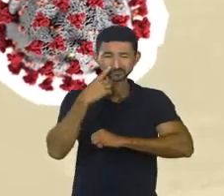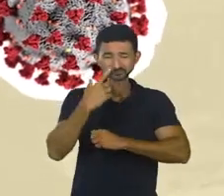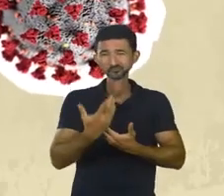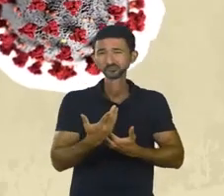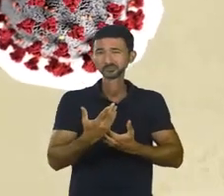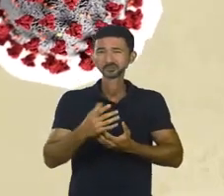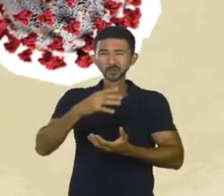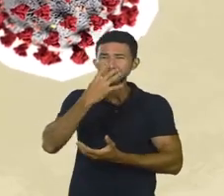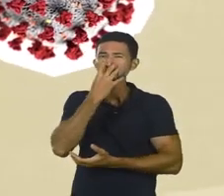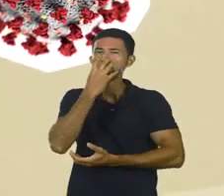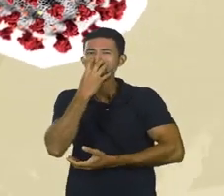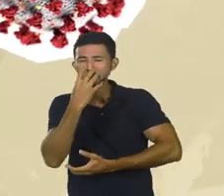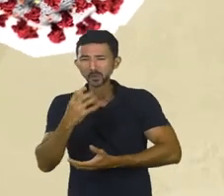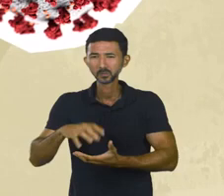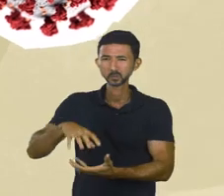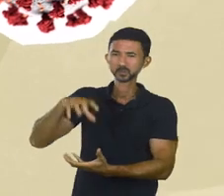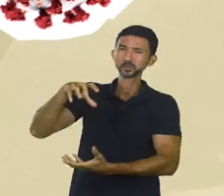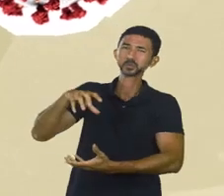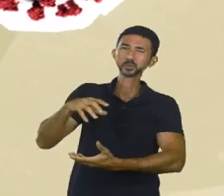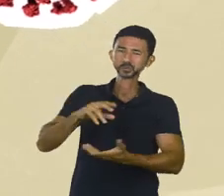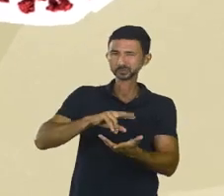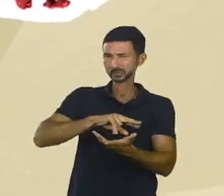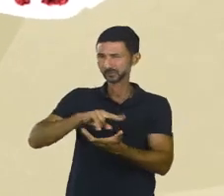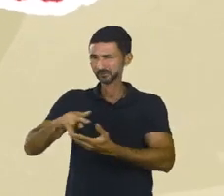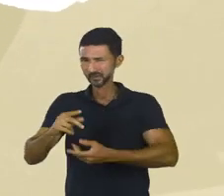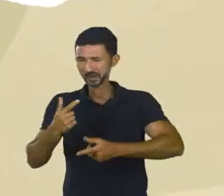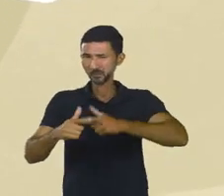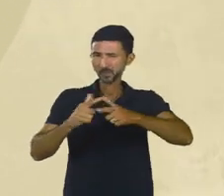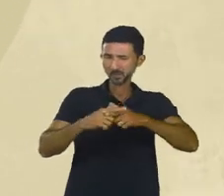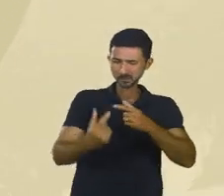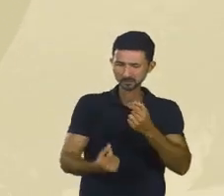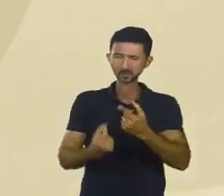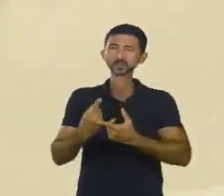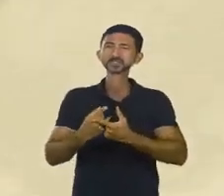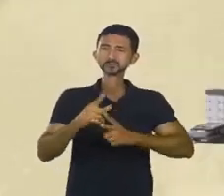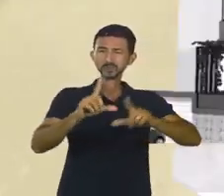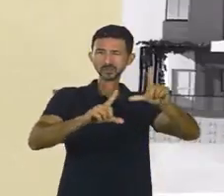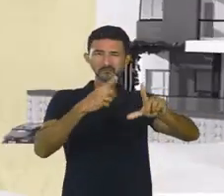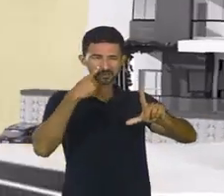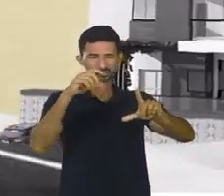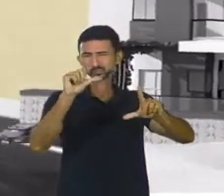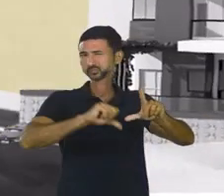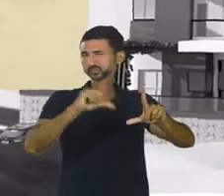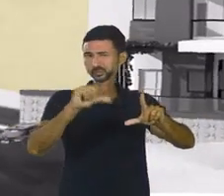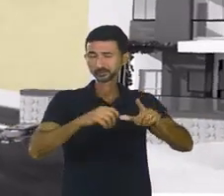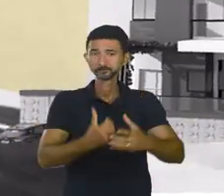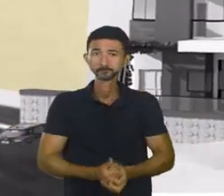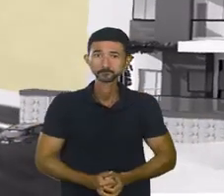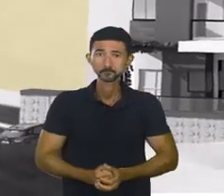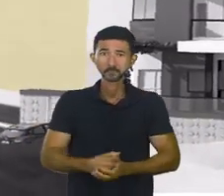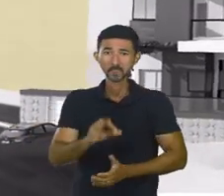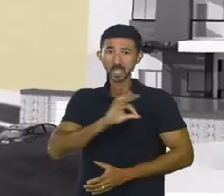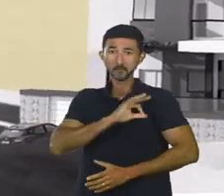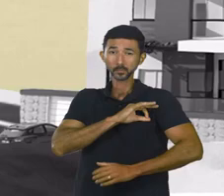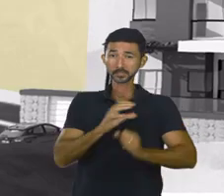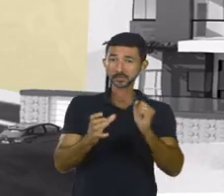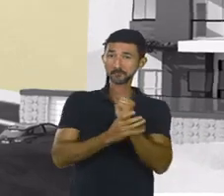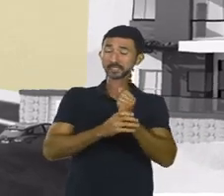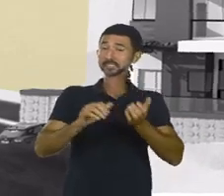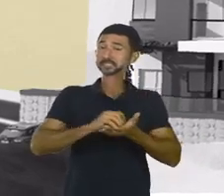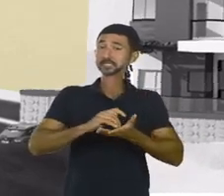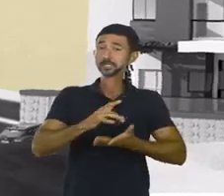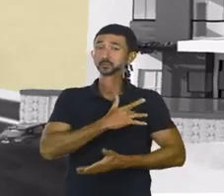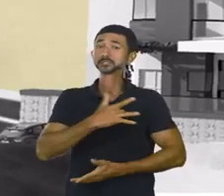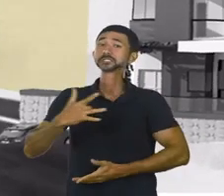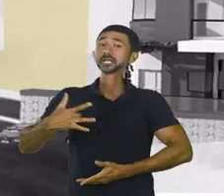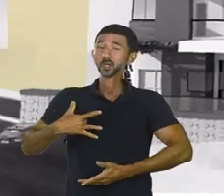aí veio a pandemia e já viu, né? Era um negócio de respiradores pra lá, garrafa pet pra cá, umas coisas estranhas, deu até matéria no Fantástico. Ficou feio o negócio. Era a polícia